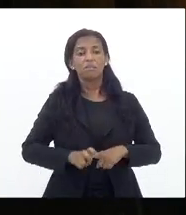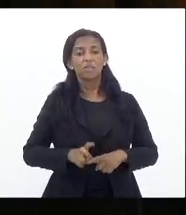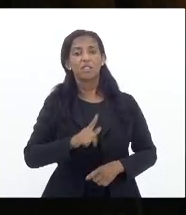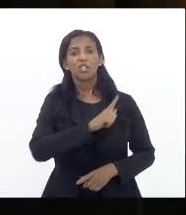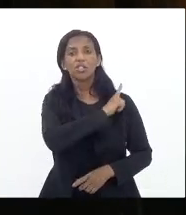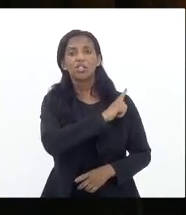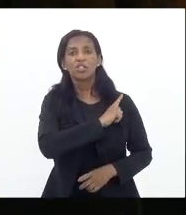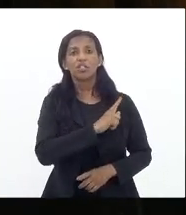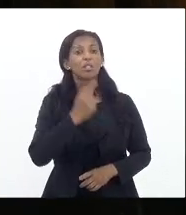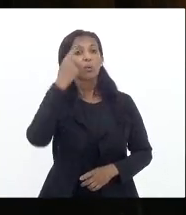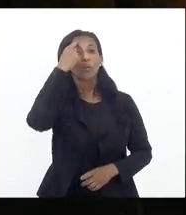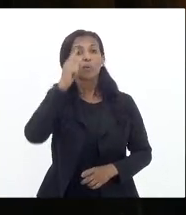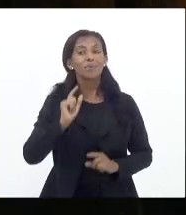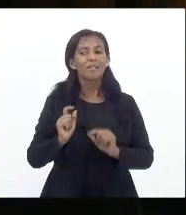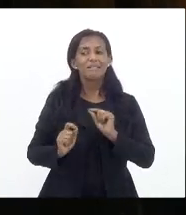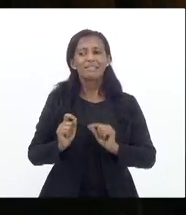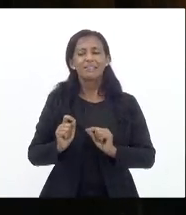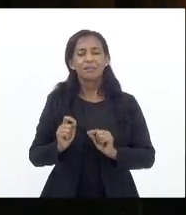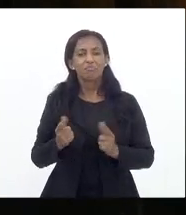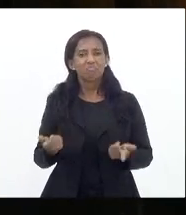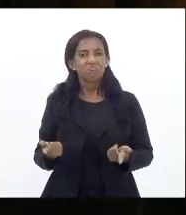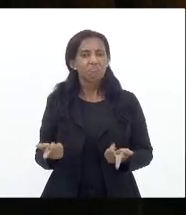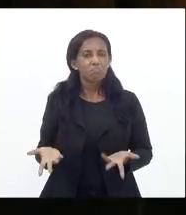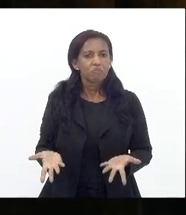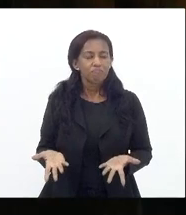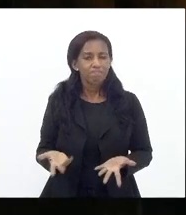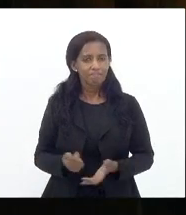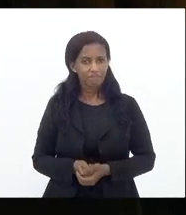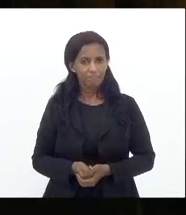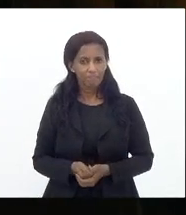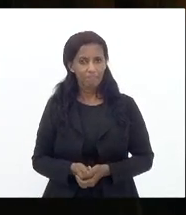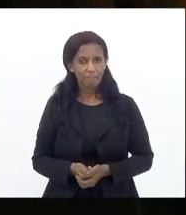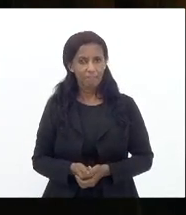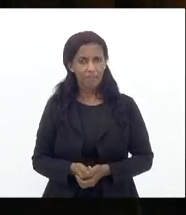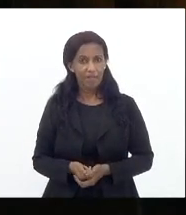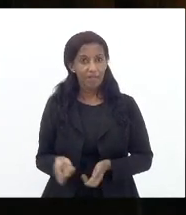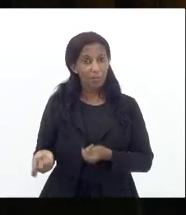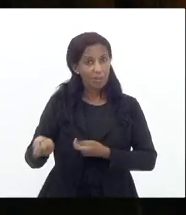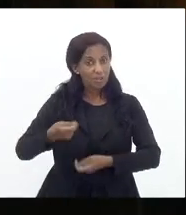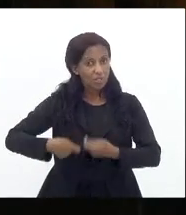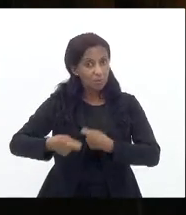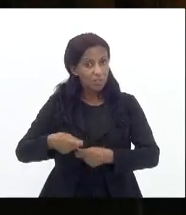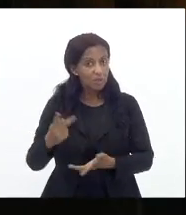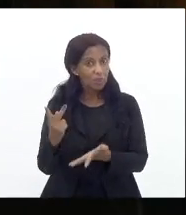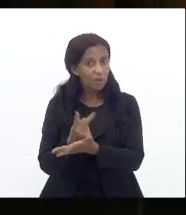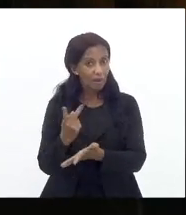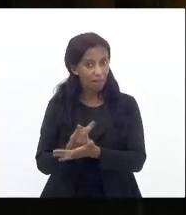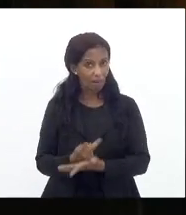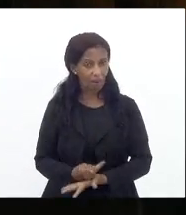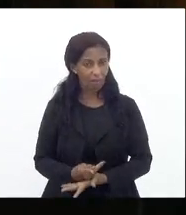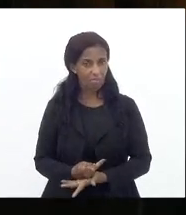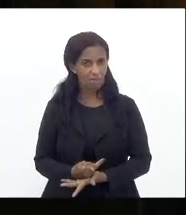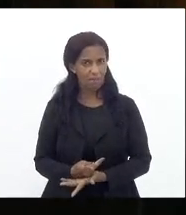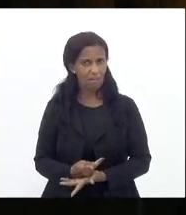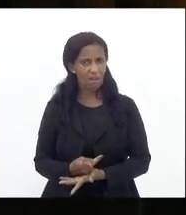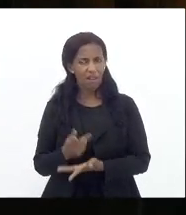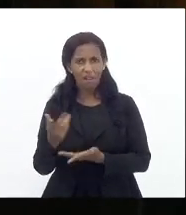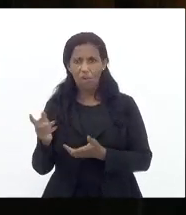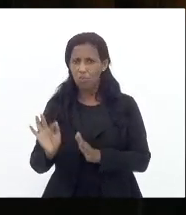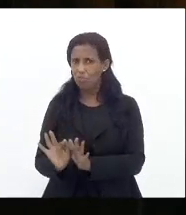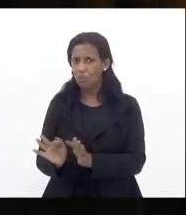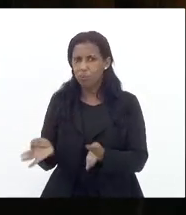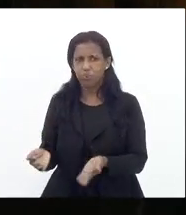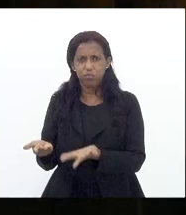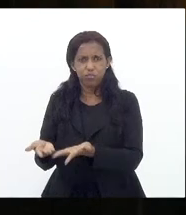gestão não sabe o que fazer então a má administração ela não advém apenas